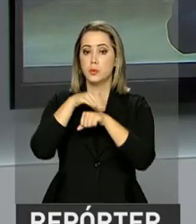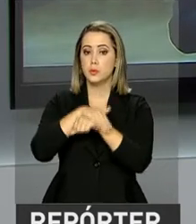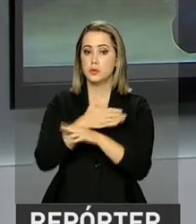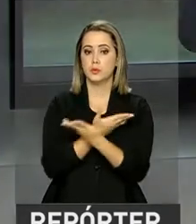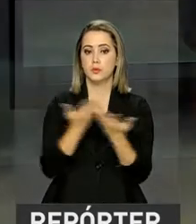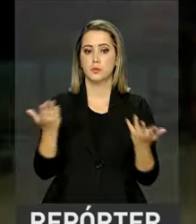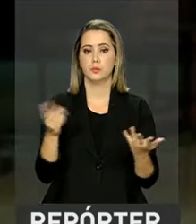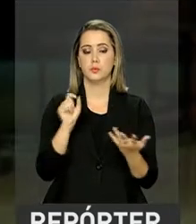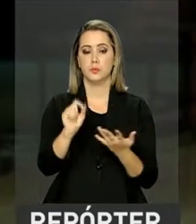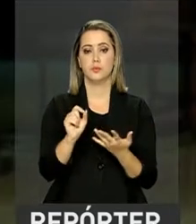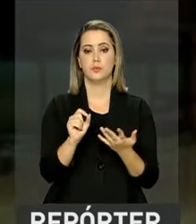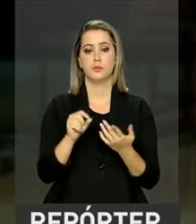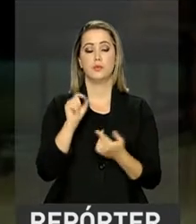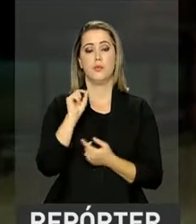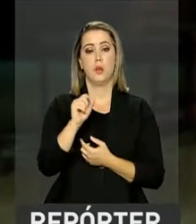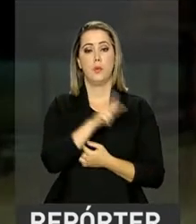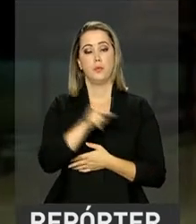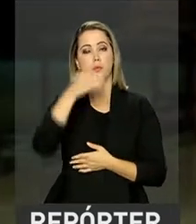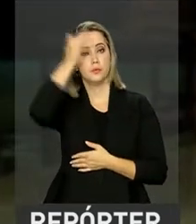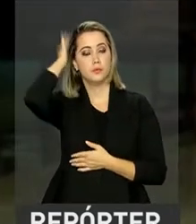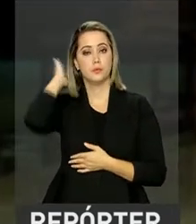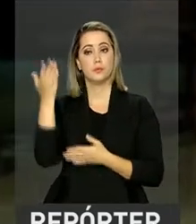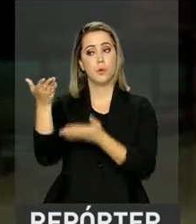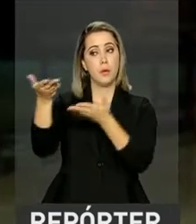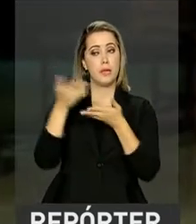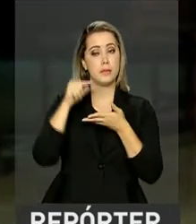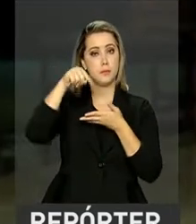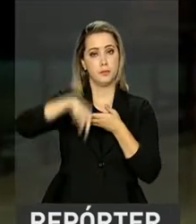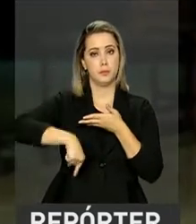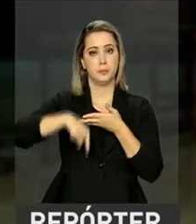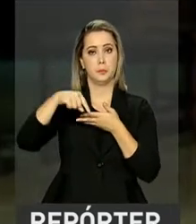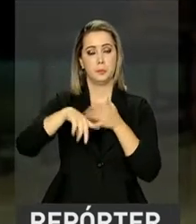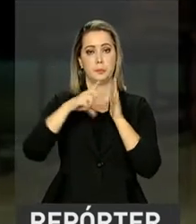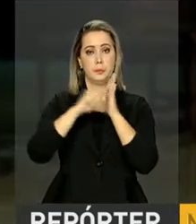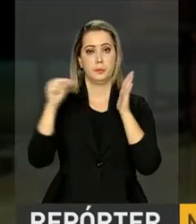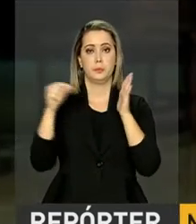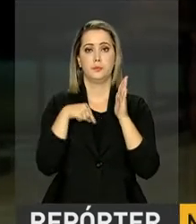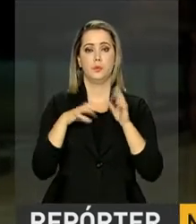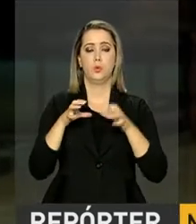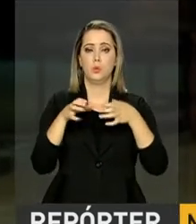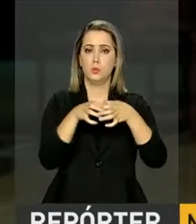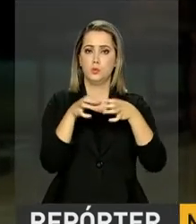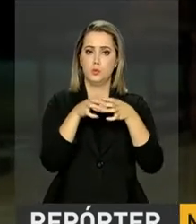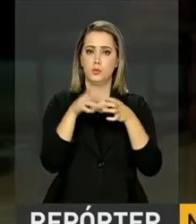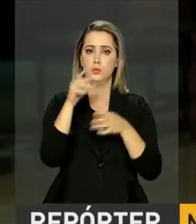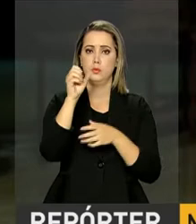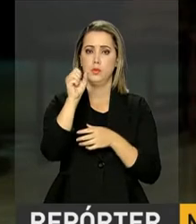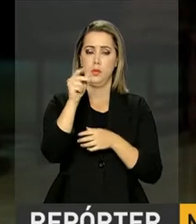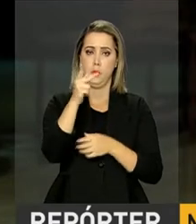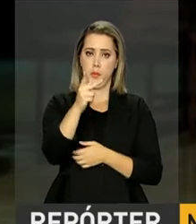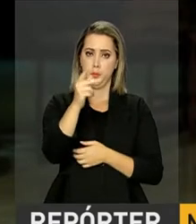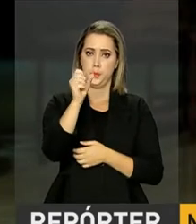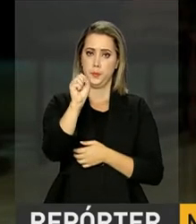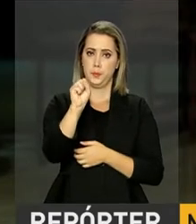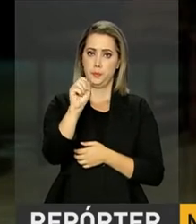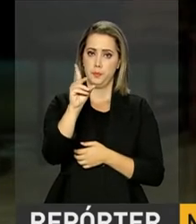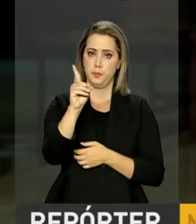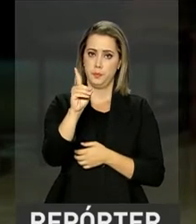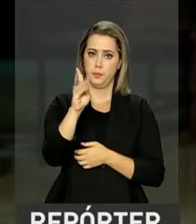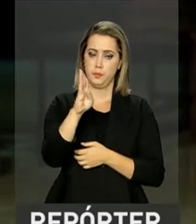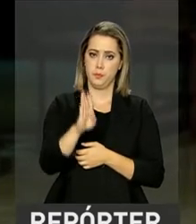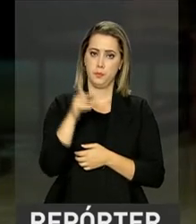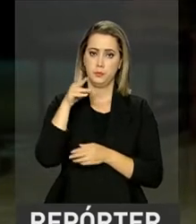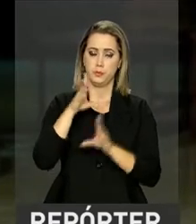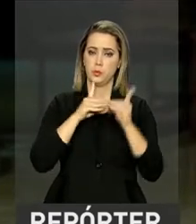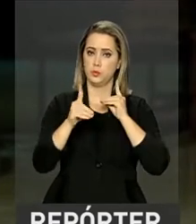boa noite a todos. Olha Leandro, o presidente Michel Temer recebeu aqui no Palácio do Planalto a bancada do PSDB no Senado para discutir a